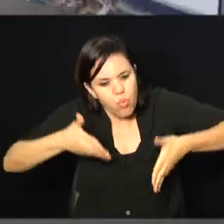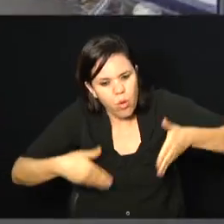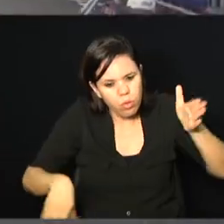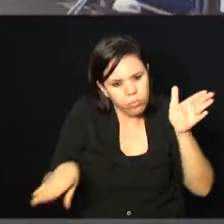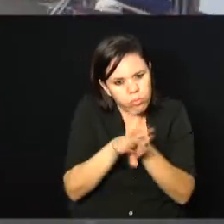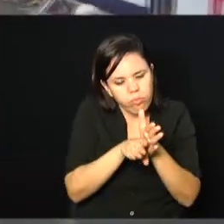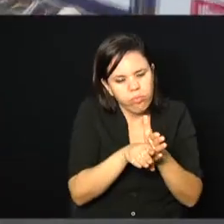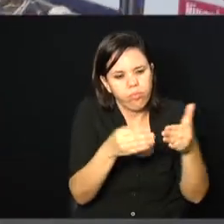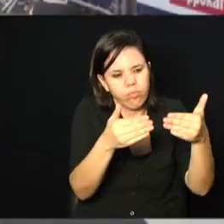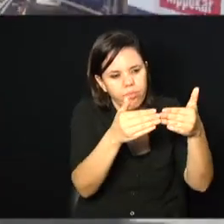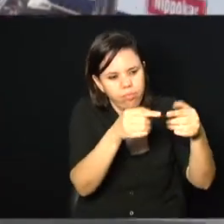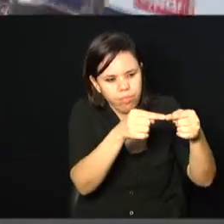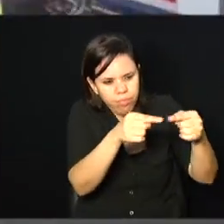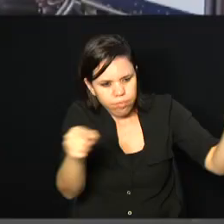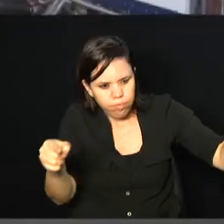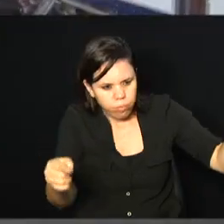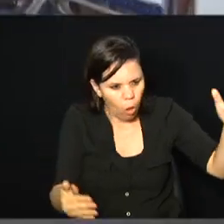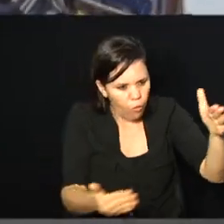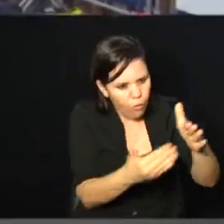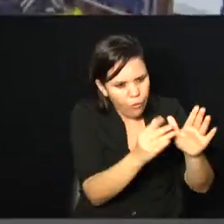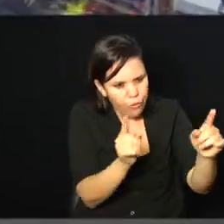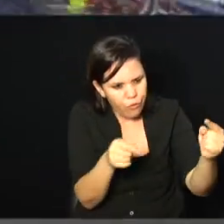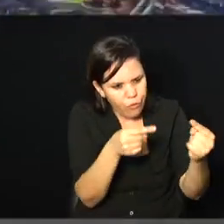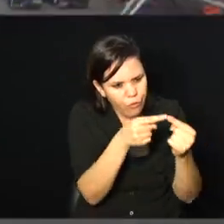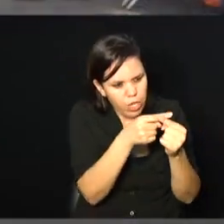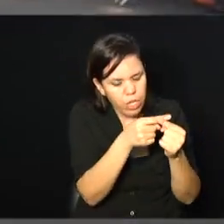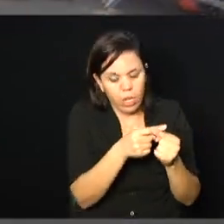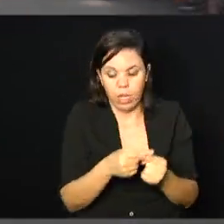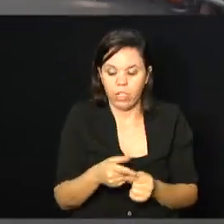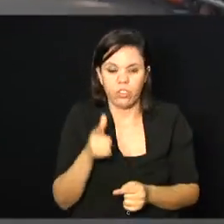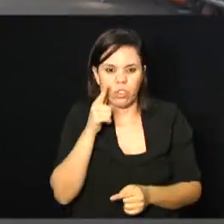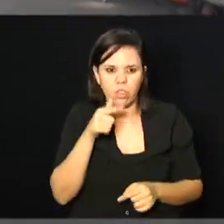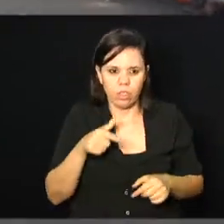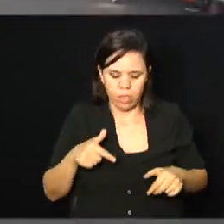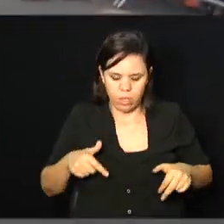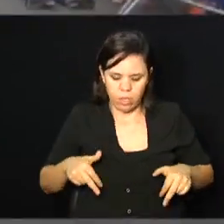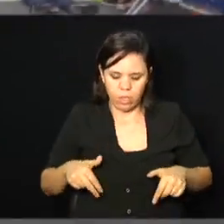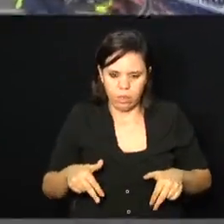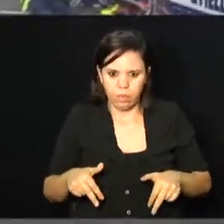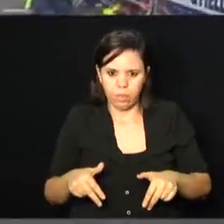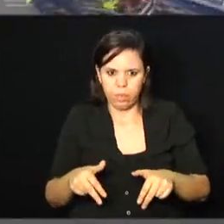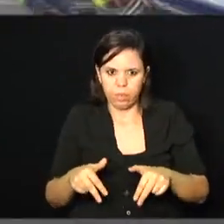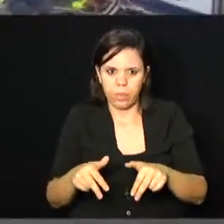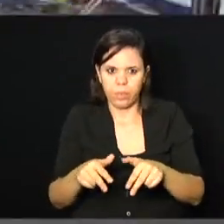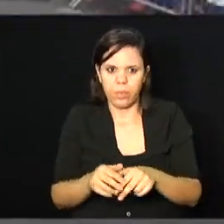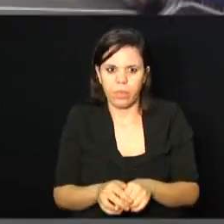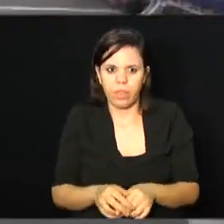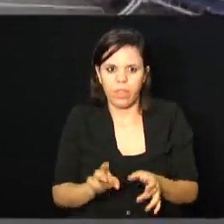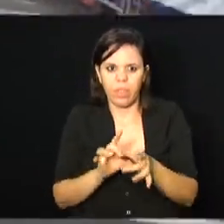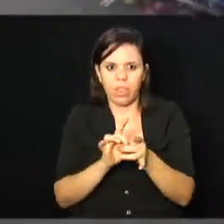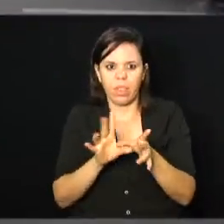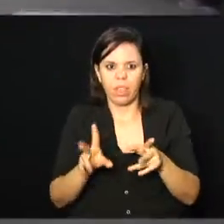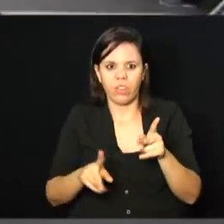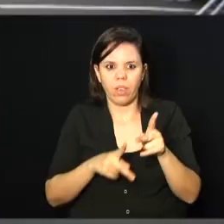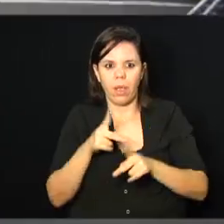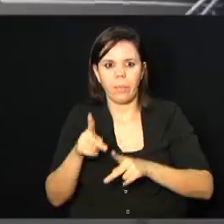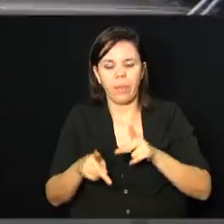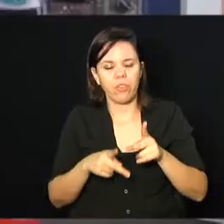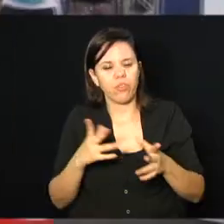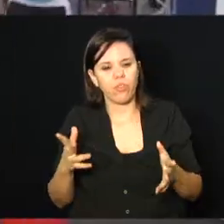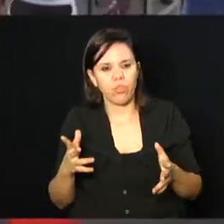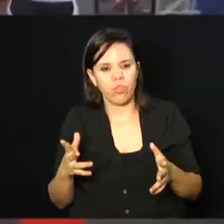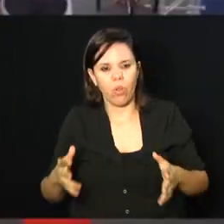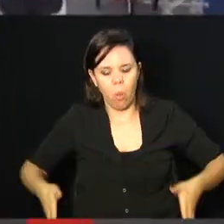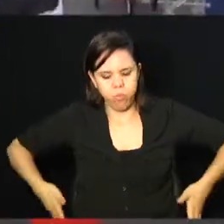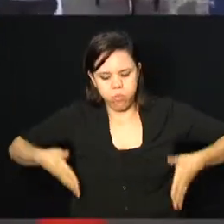por exemplo, quem consegue caminhar, a gente sai do triciclo e vem caminhando, né? Agora, você imagina aquela pessoa, né?